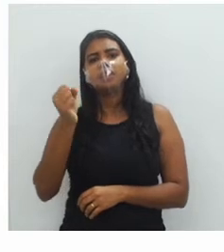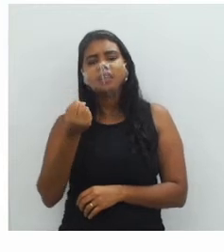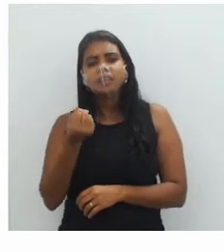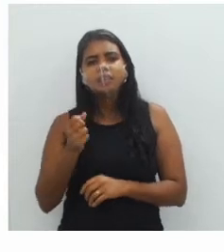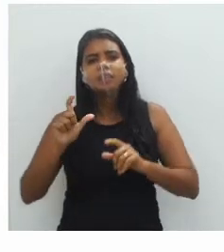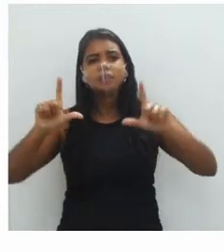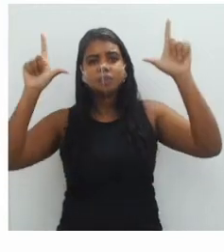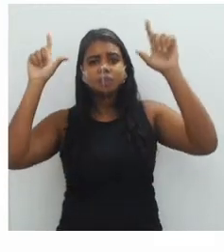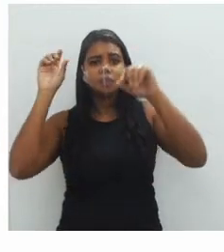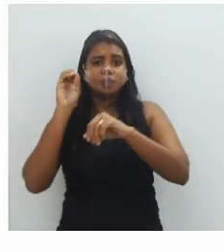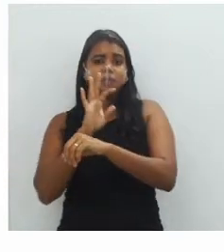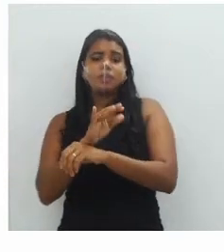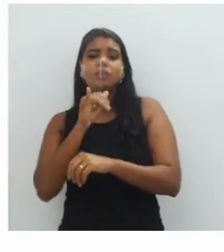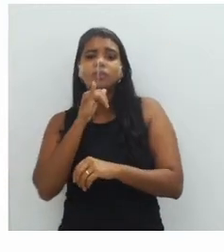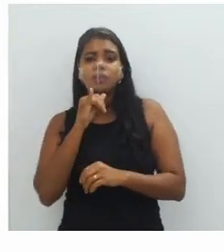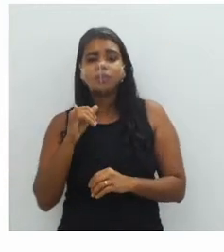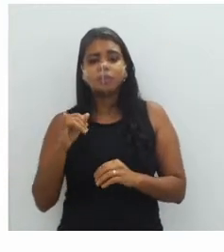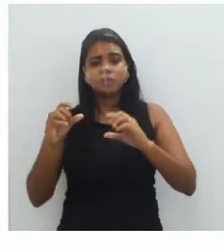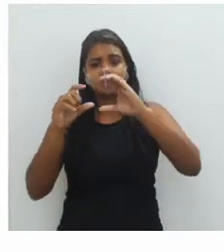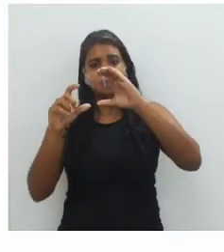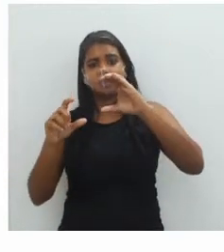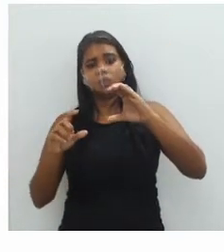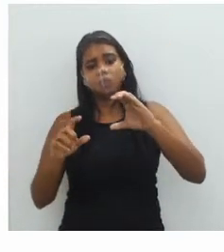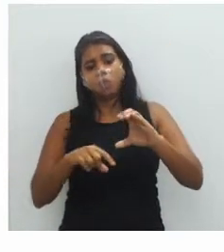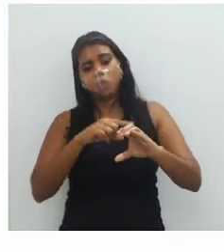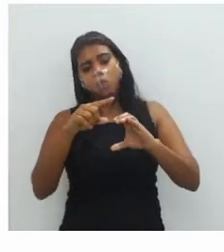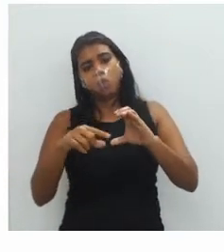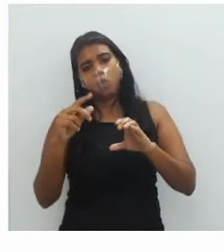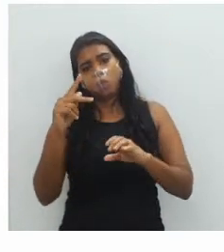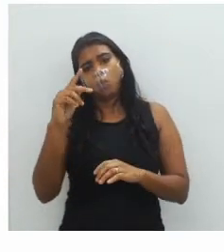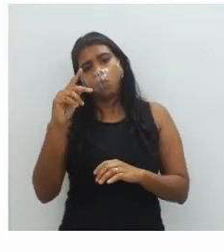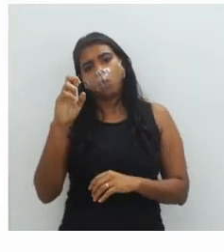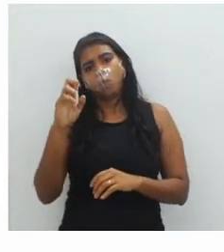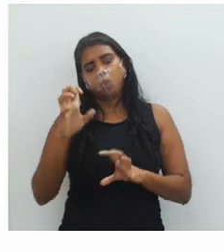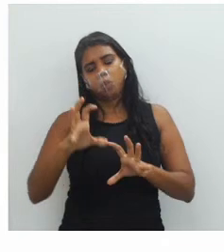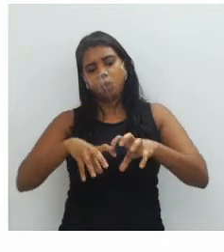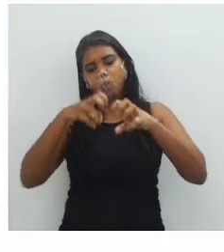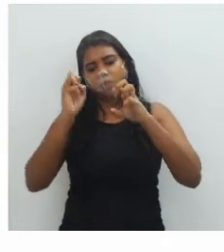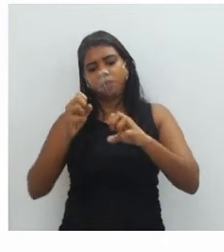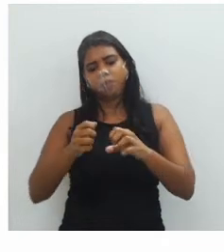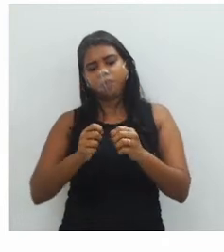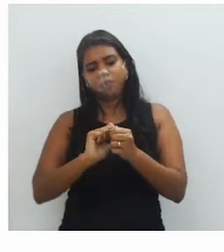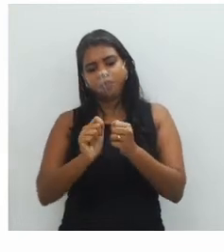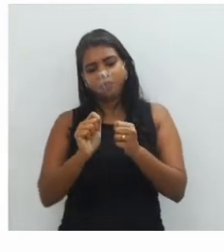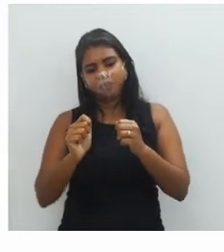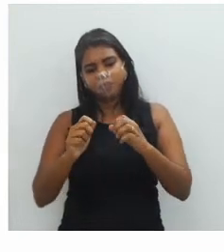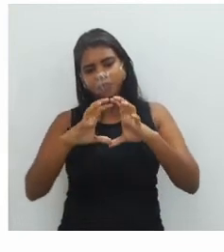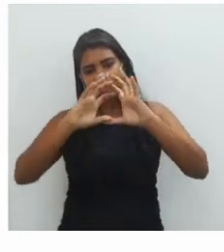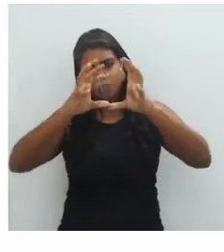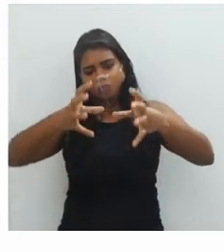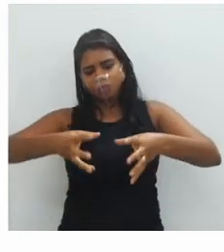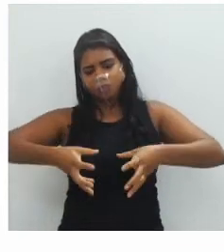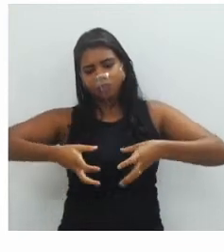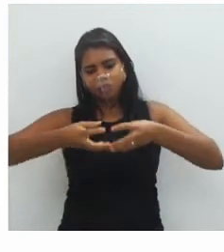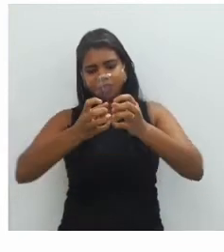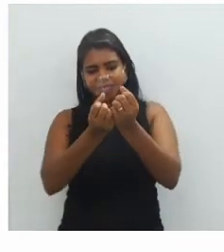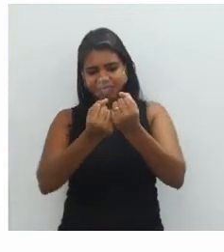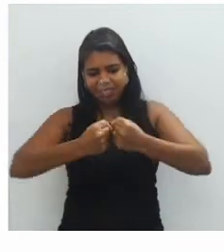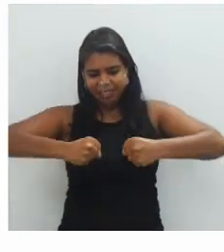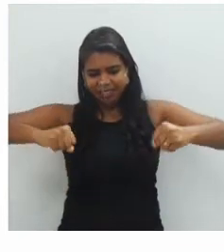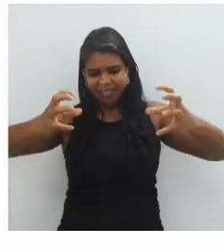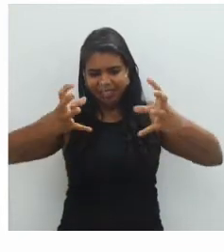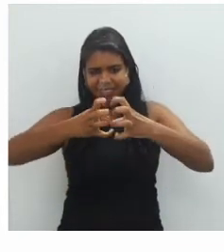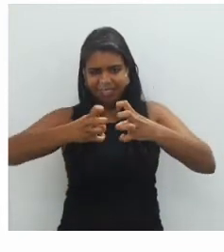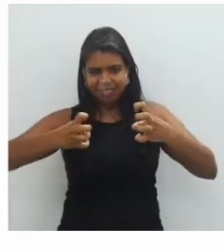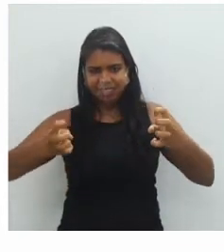a imagem de um pneu, né? Então, o material, a borracha, ela é rasgada quando os pneus são fabricados, né?